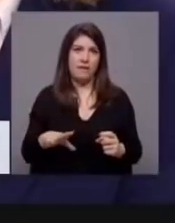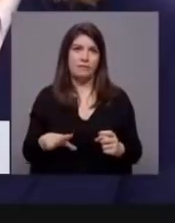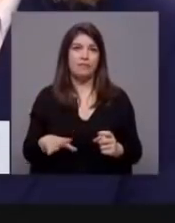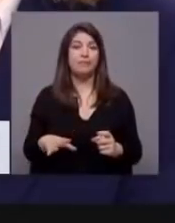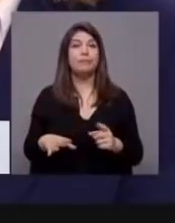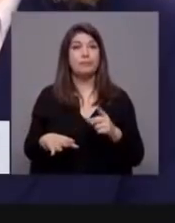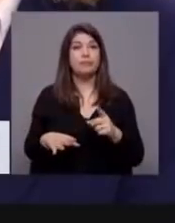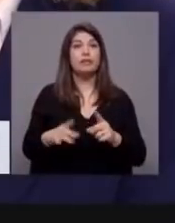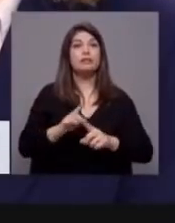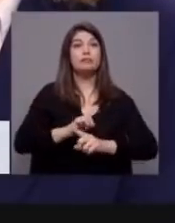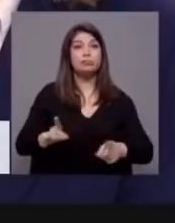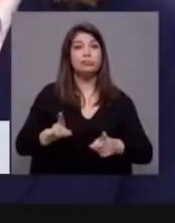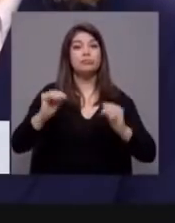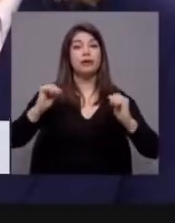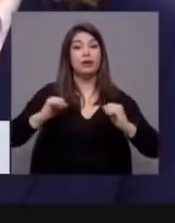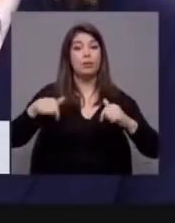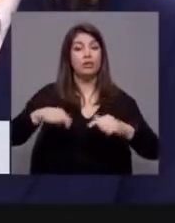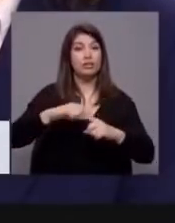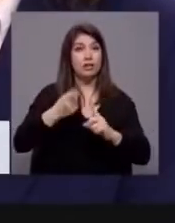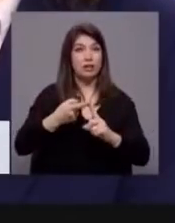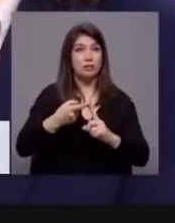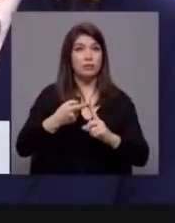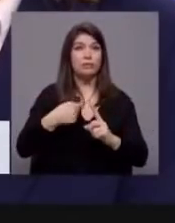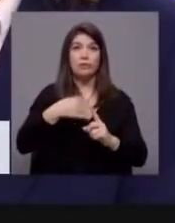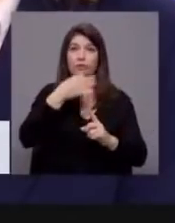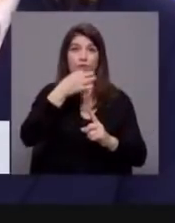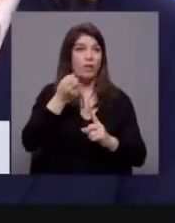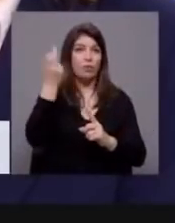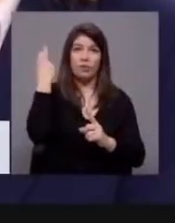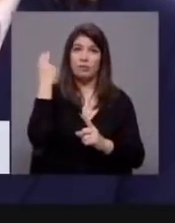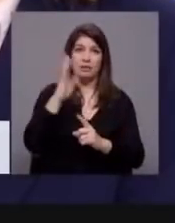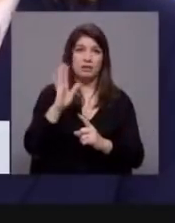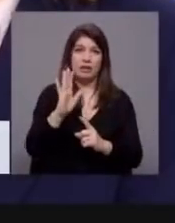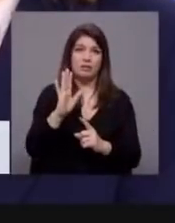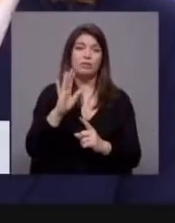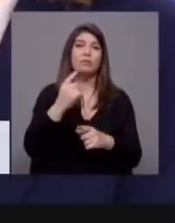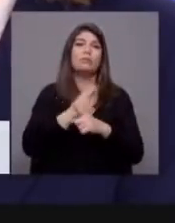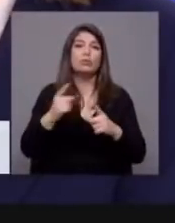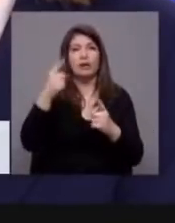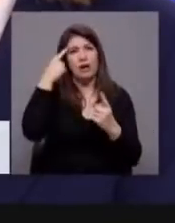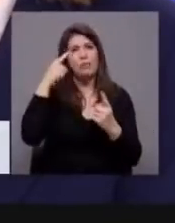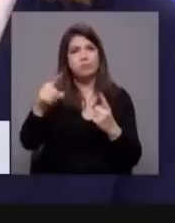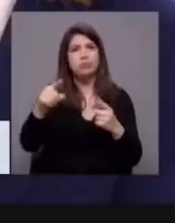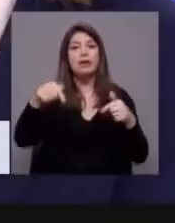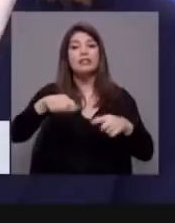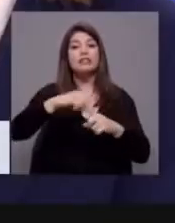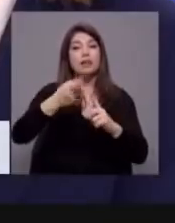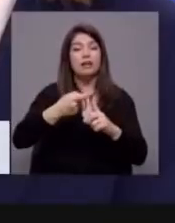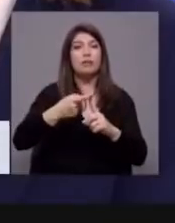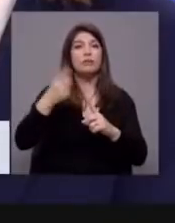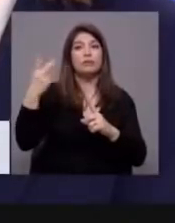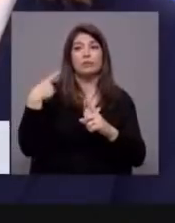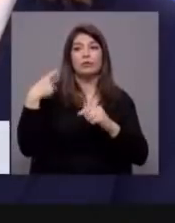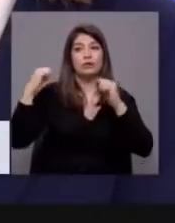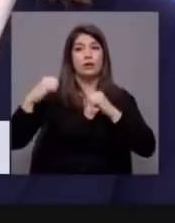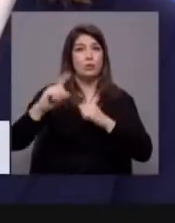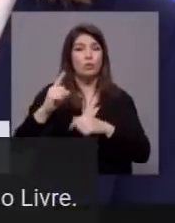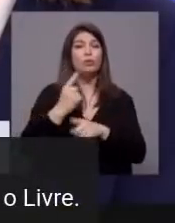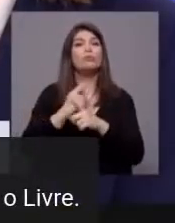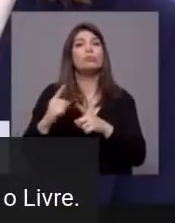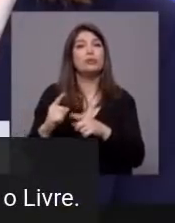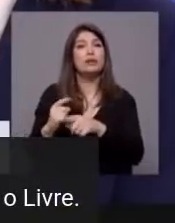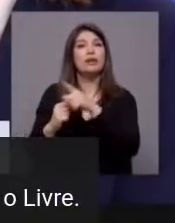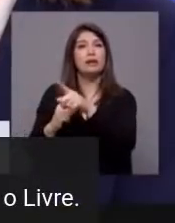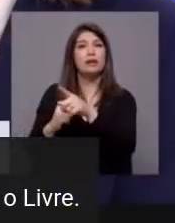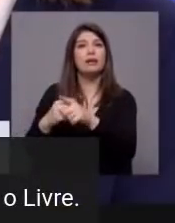impeditivo de um acordo deste ano, já não estou a do ano passado, conhece bem quais são as razões, a deste ano foi a posição que o Bloco de Esquerda assumiu